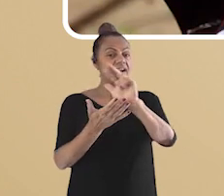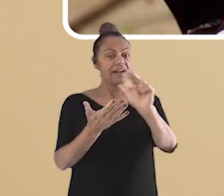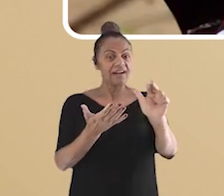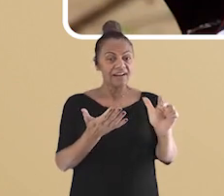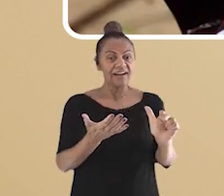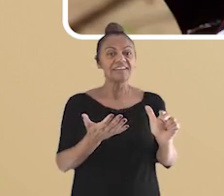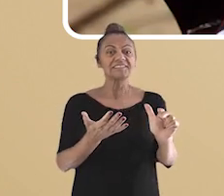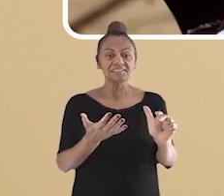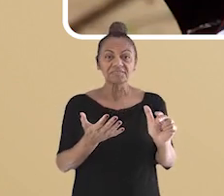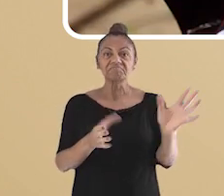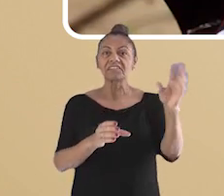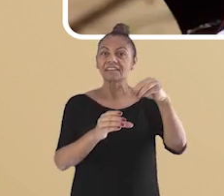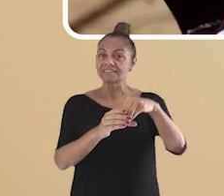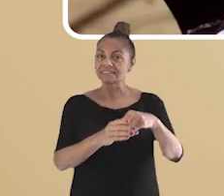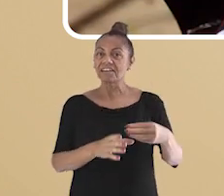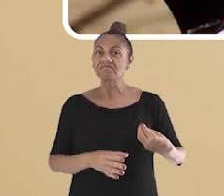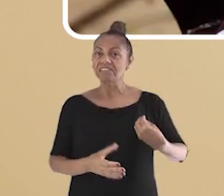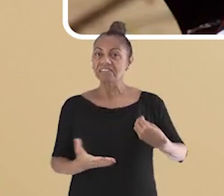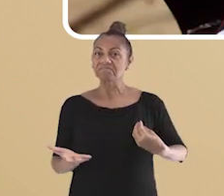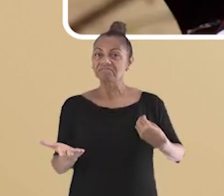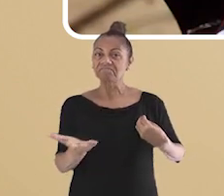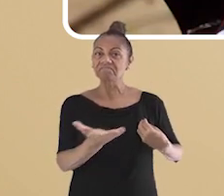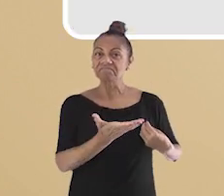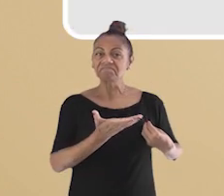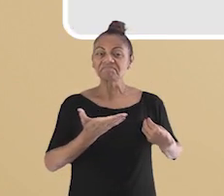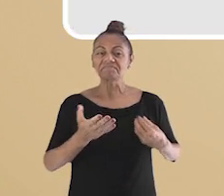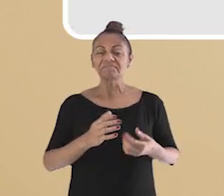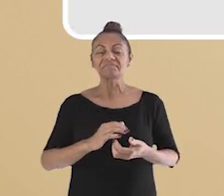vivos, como parte da teia da vida.